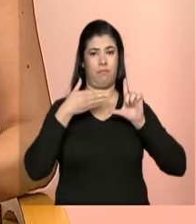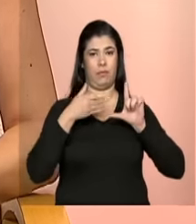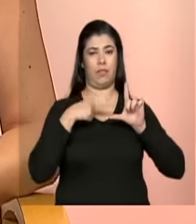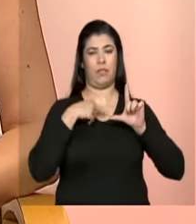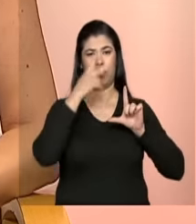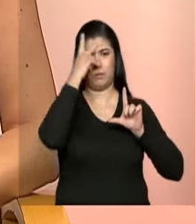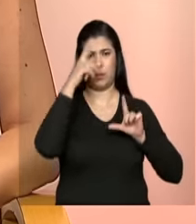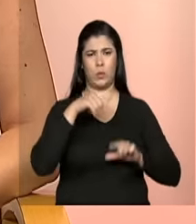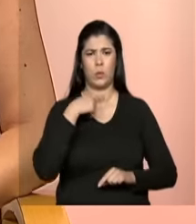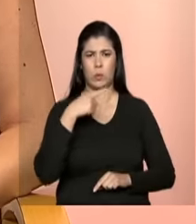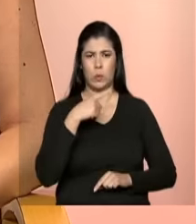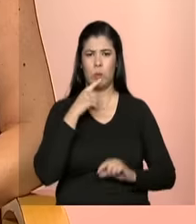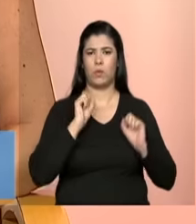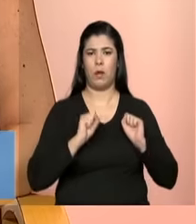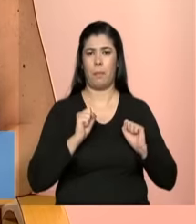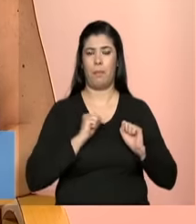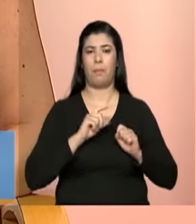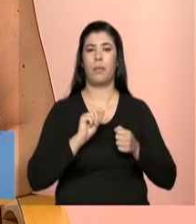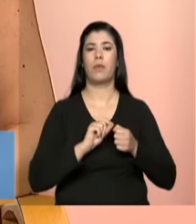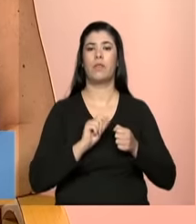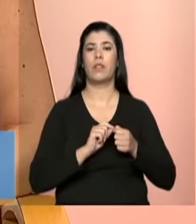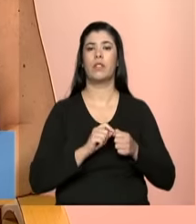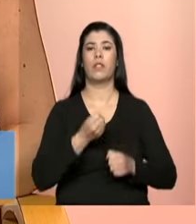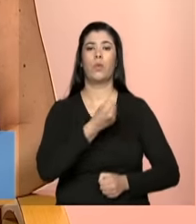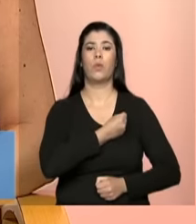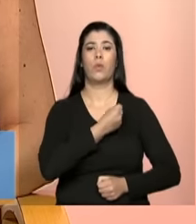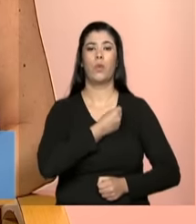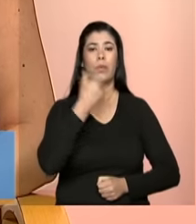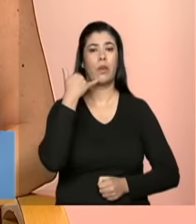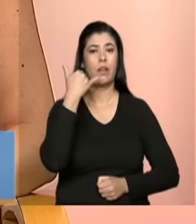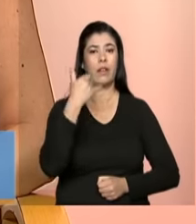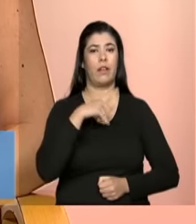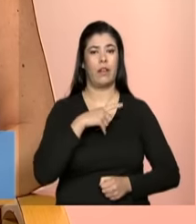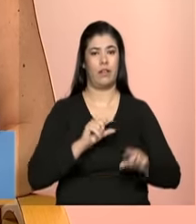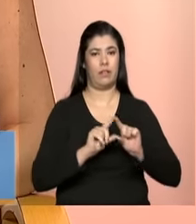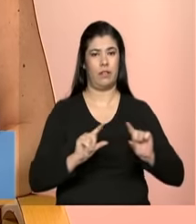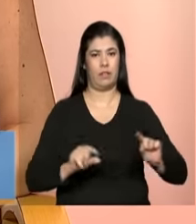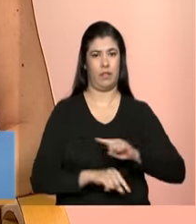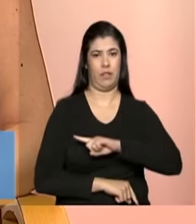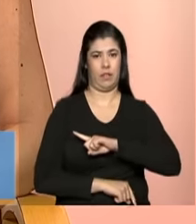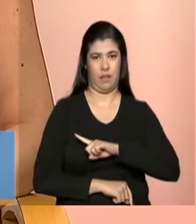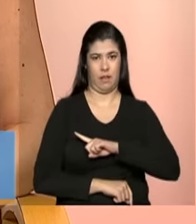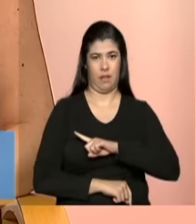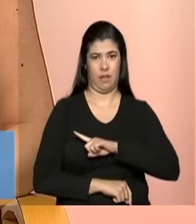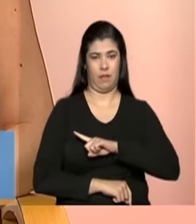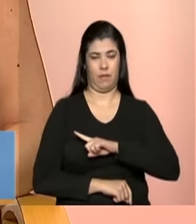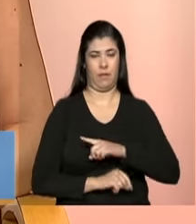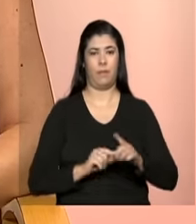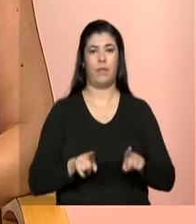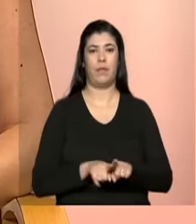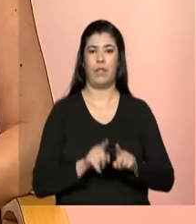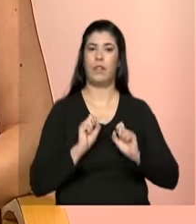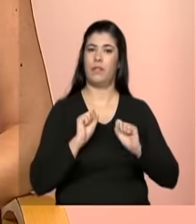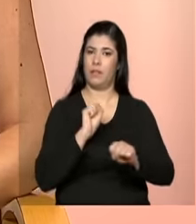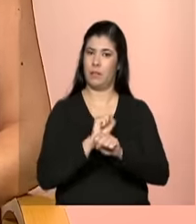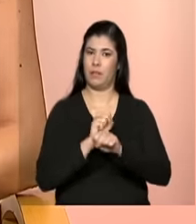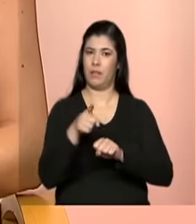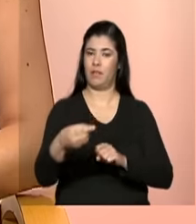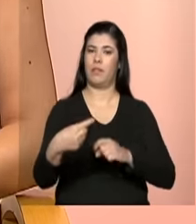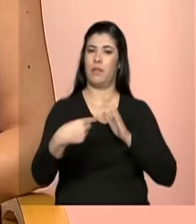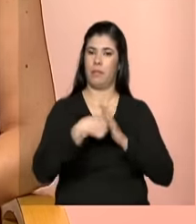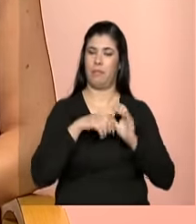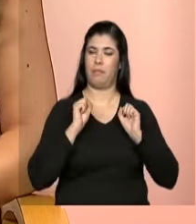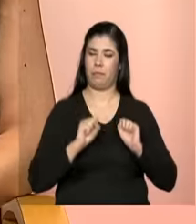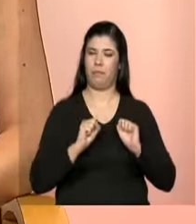dúvidas deverão ser direcionadas ao 0800 707-2003. A gente aguarda a sua participação.